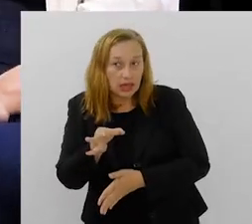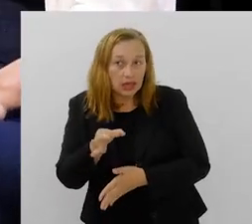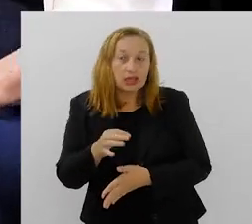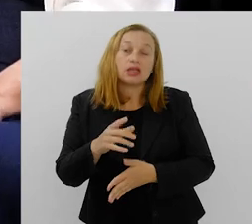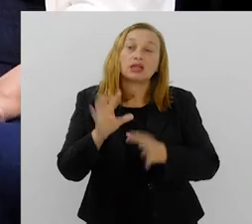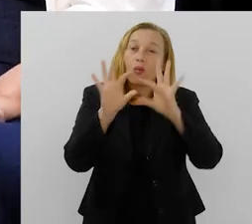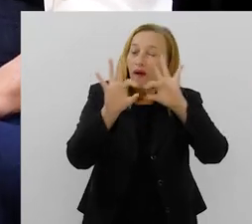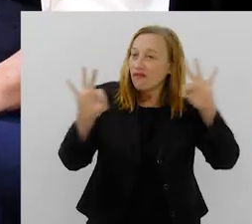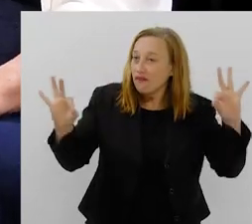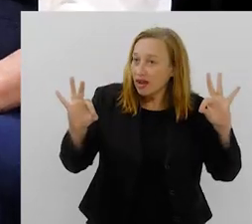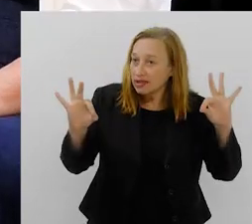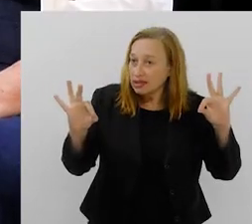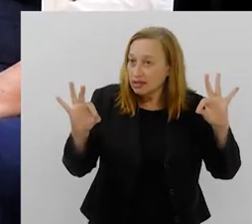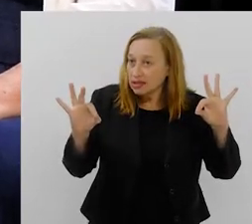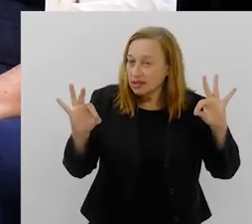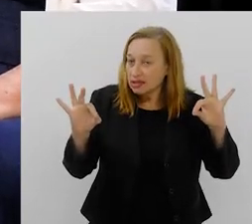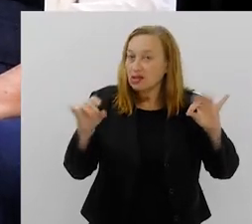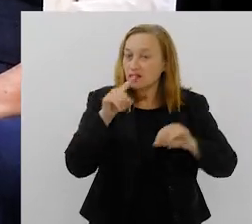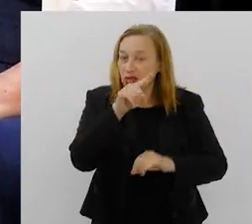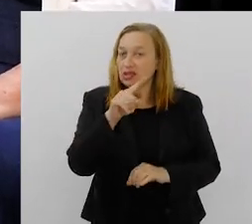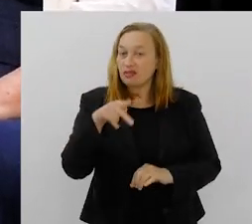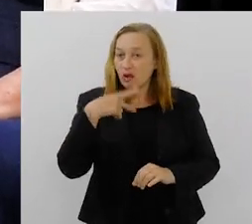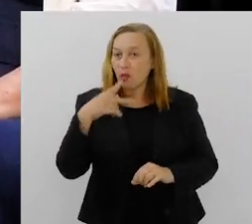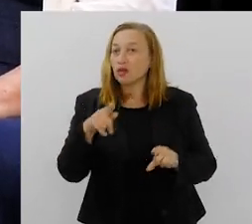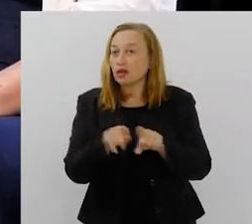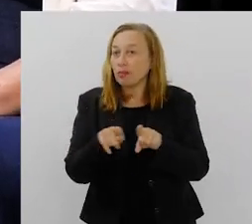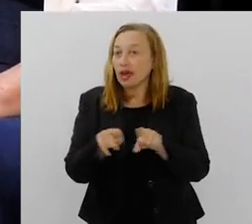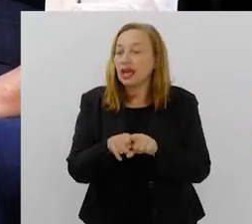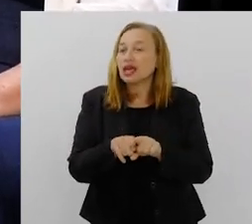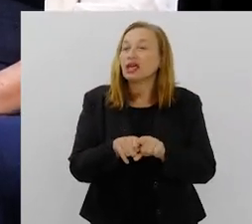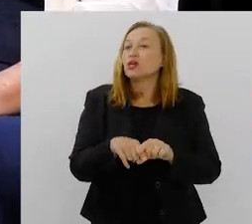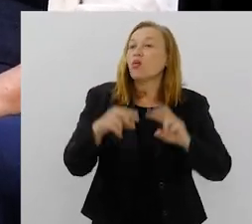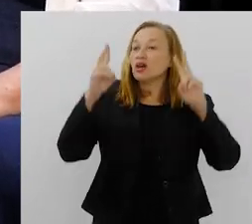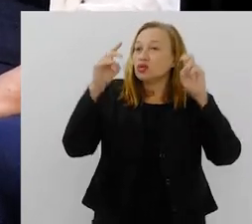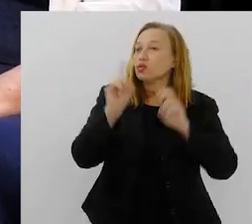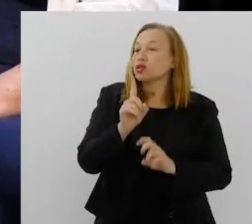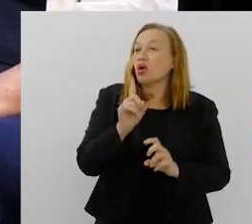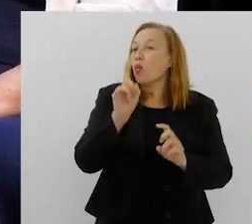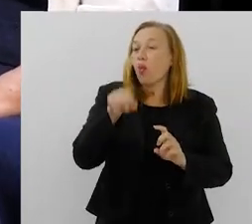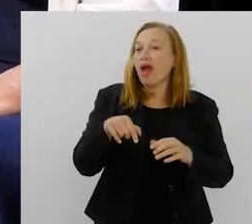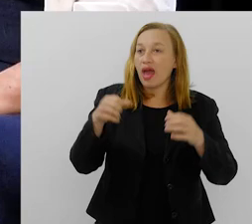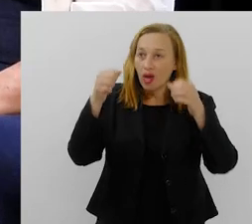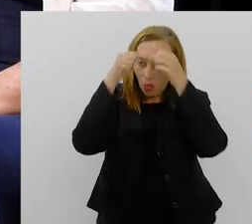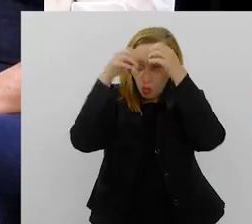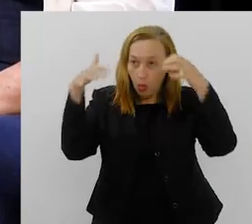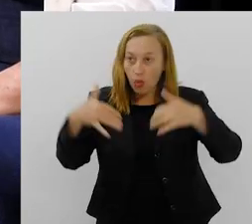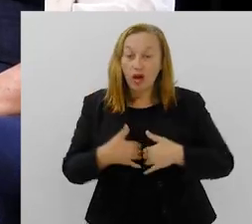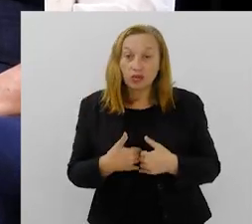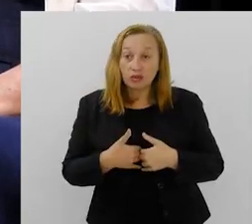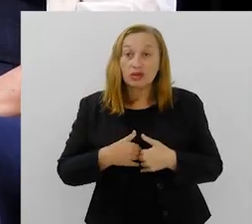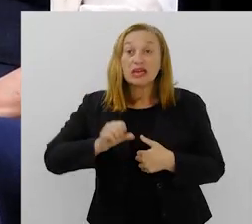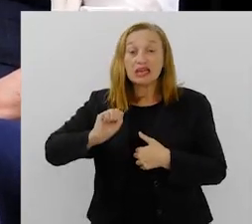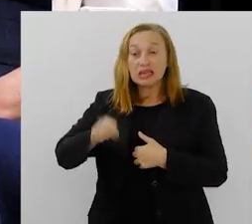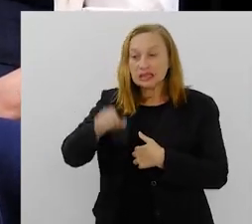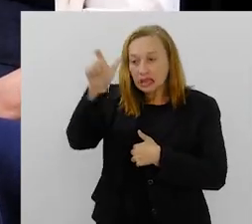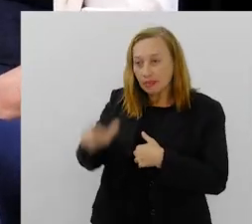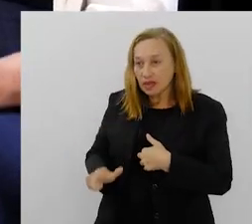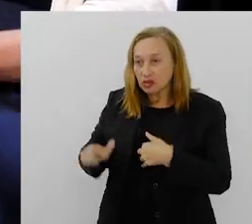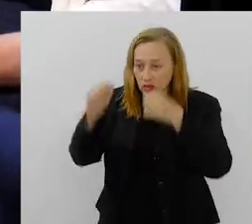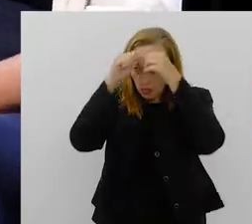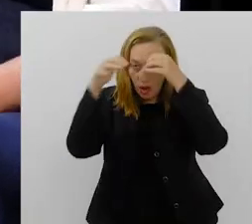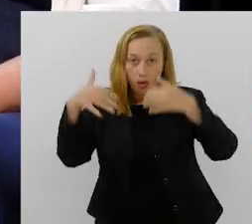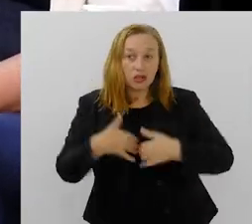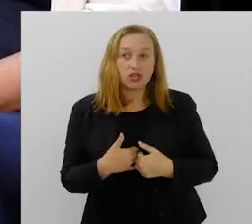pegar uma frase que você coloca, que a questão não é o autismo, mas sim o autista, né? E assim